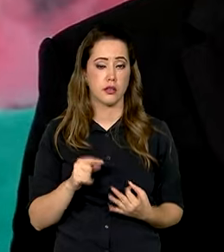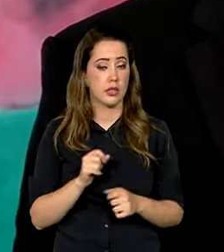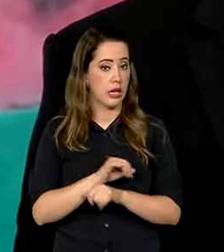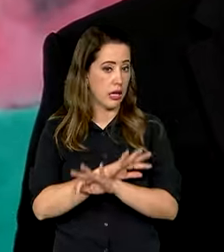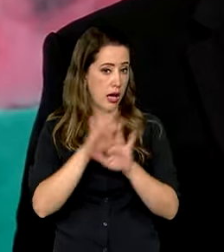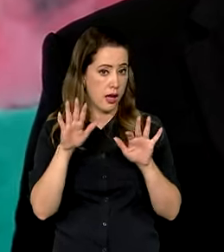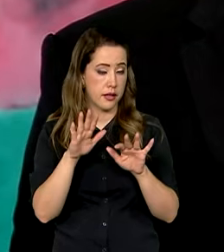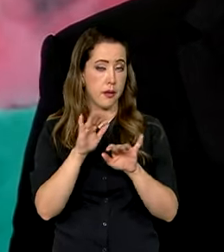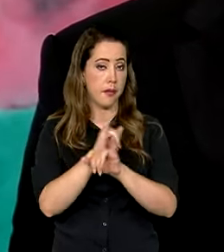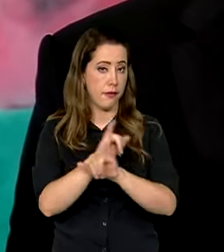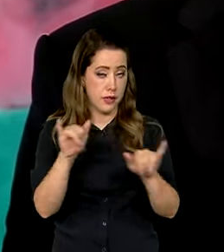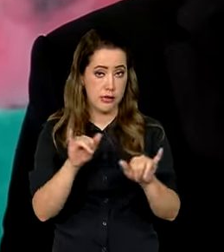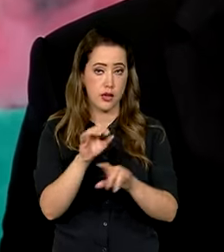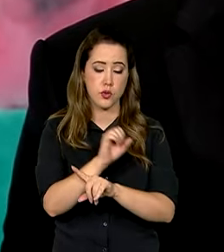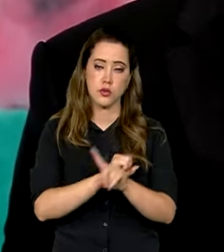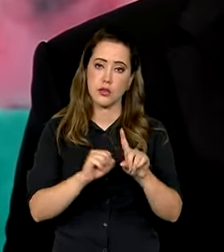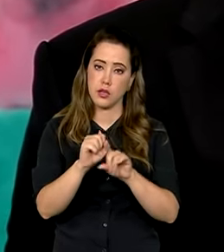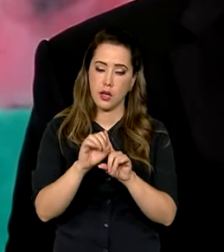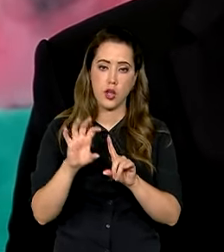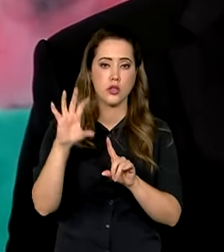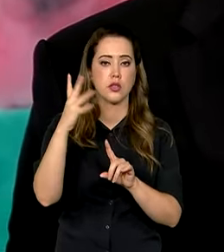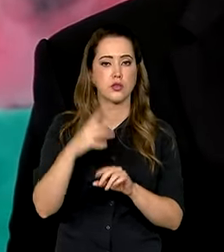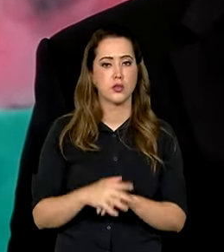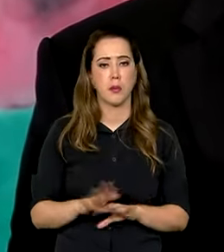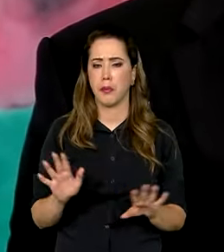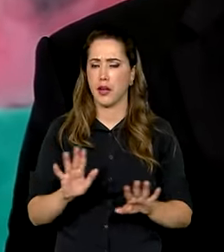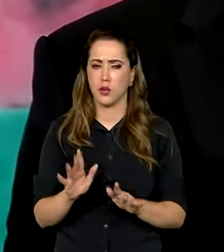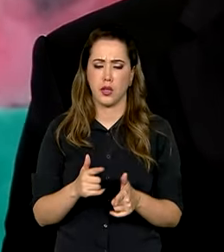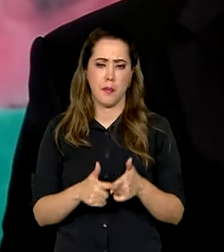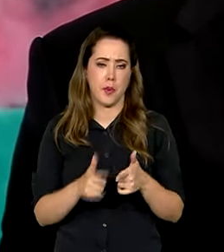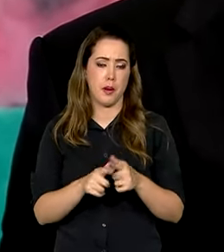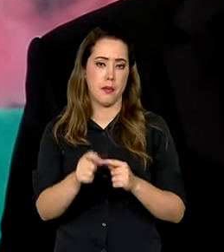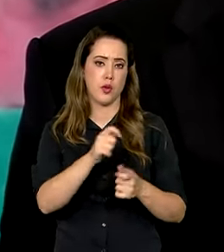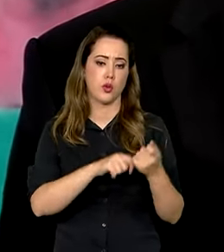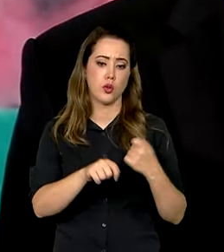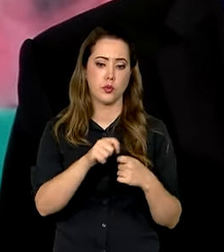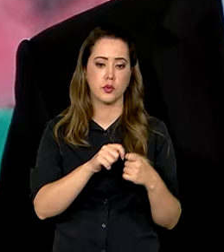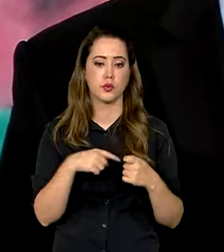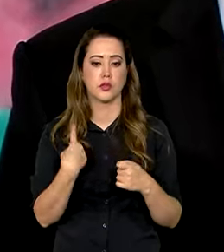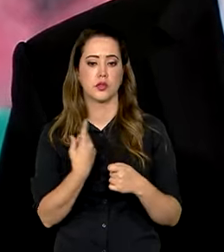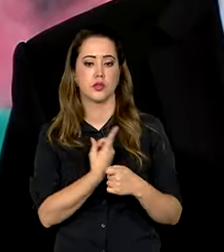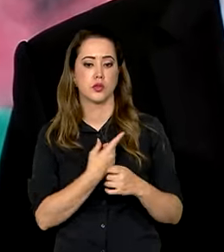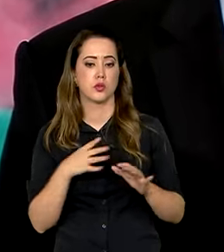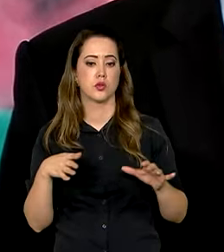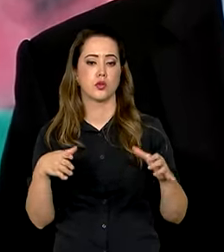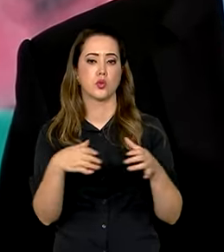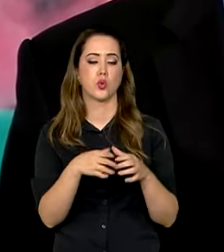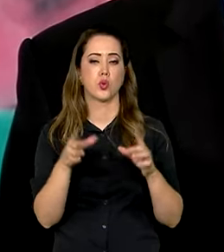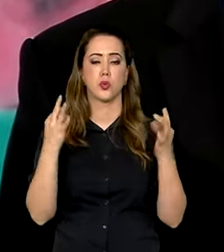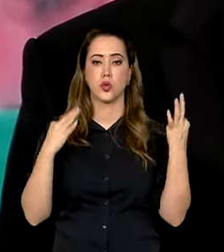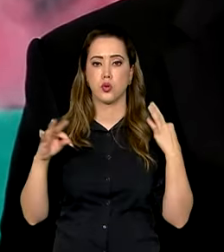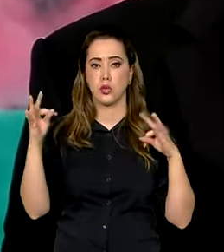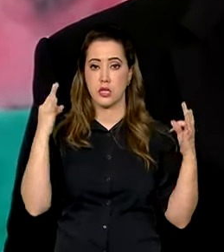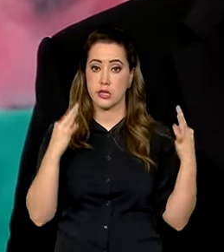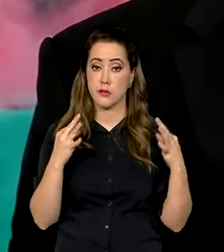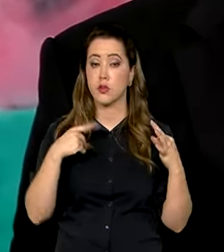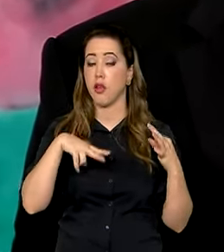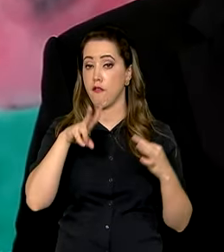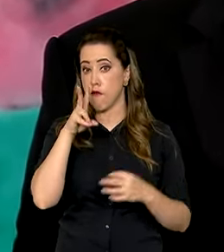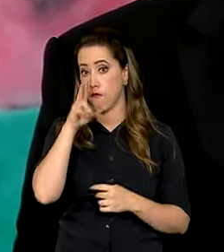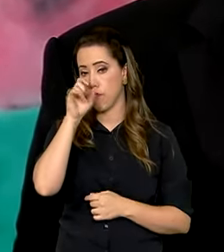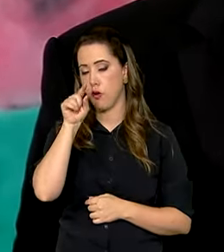clara para a sociedade, para nós não termos prejuízo econômico no nosso setor do turismo, que é um dos setores mais